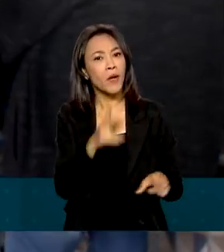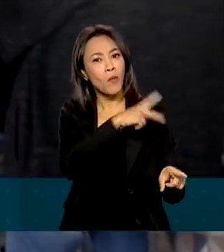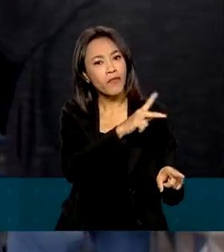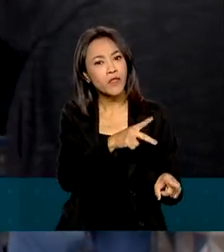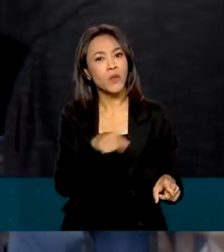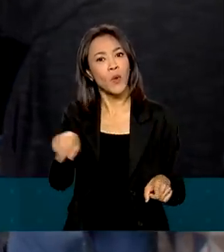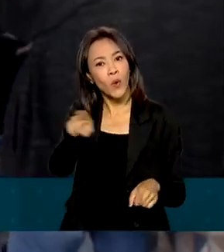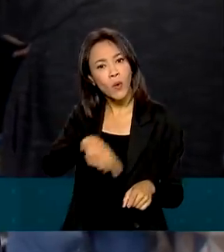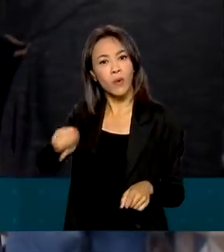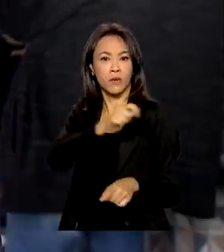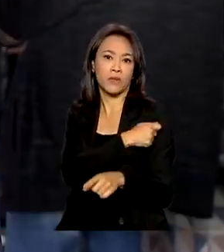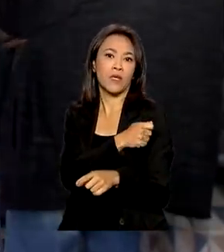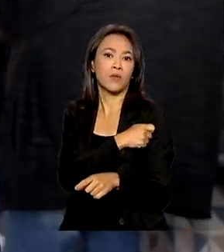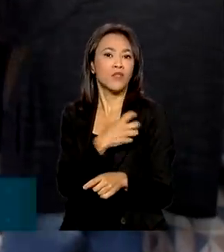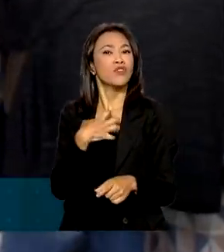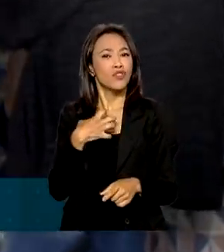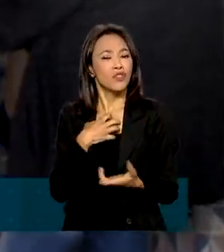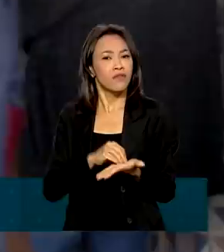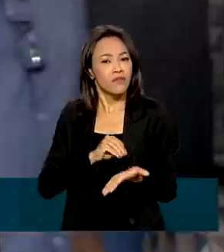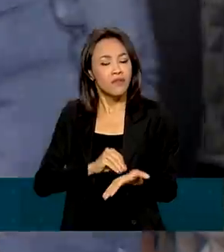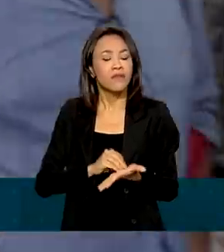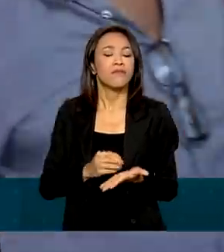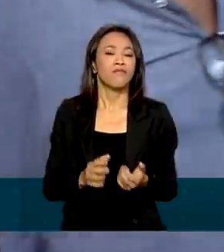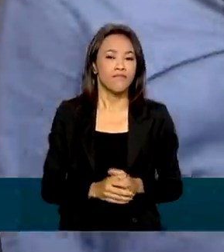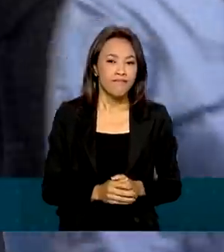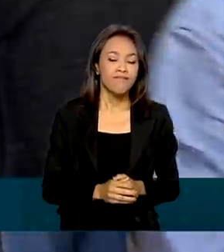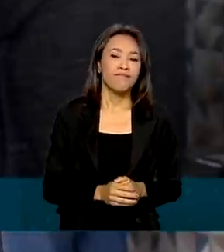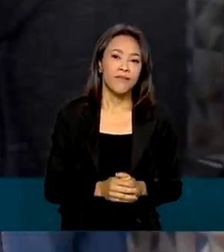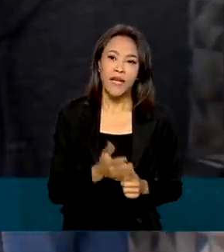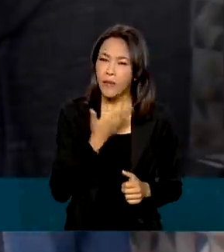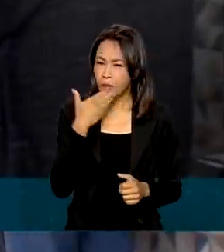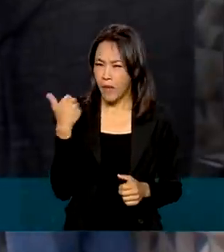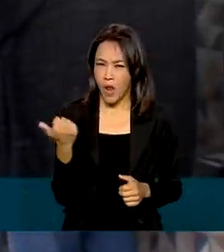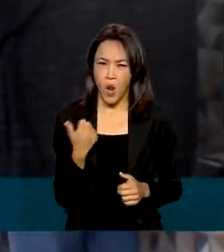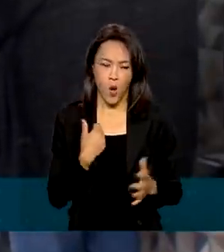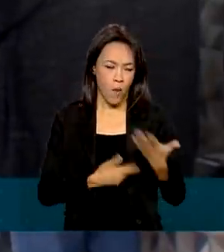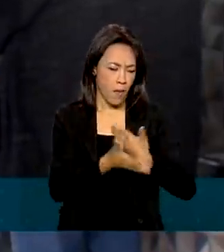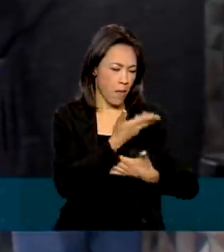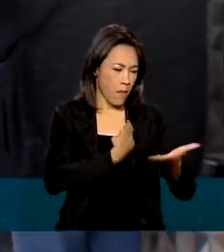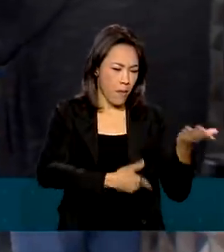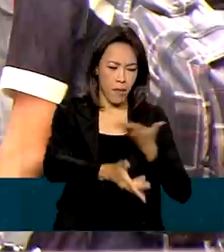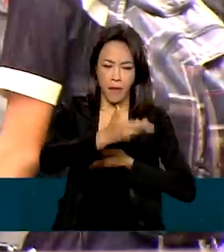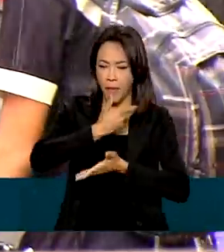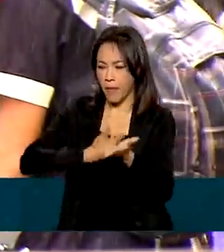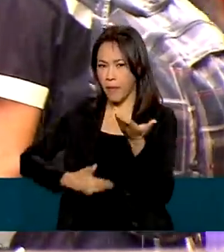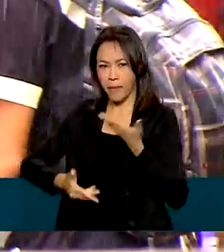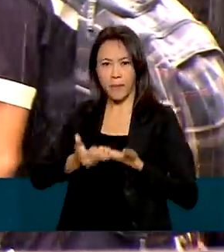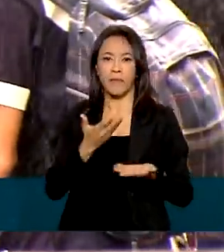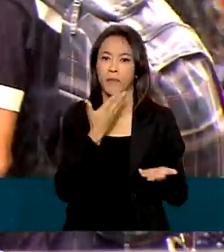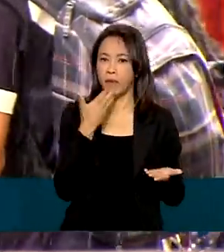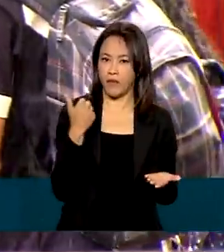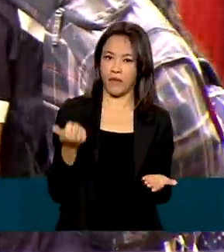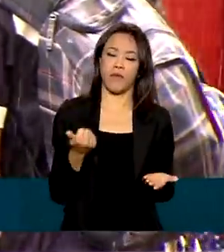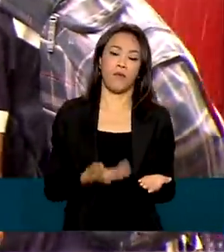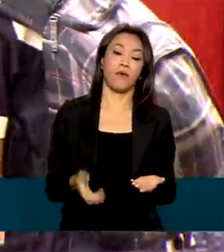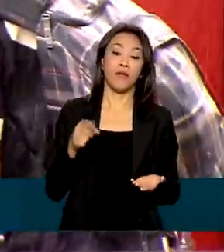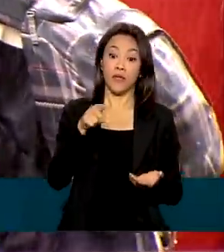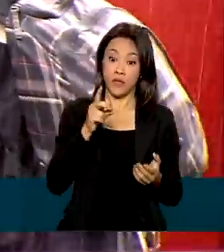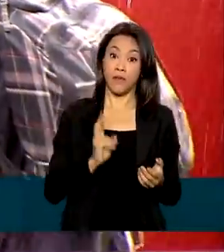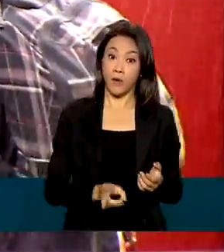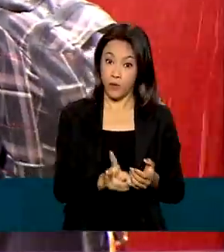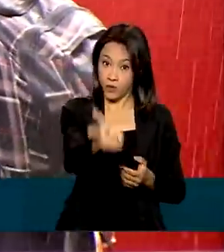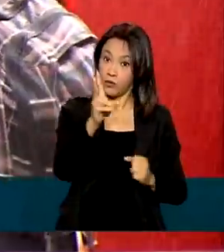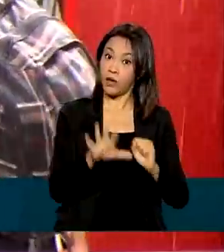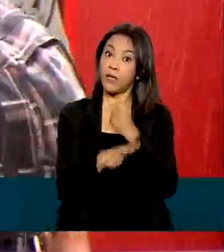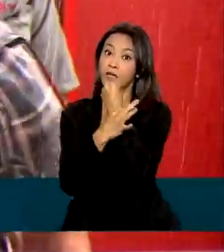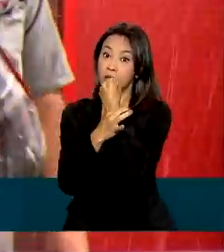alunos e a interação é bem melhor que o aprendizado até. E para garantir a segurança dos alunos